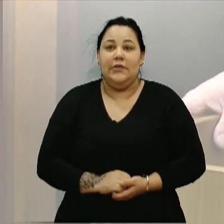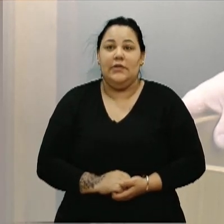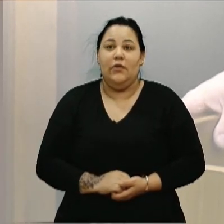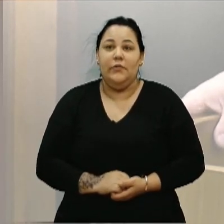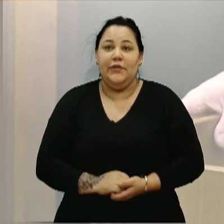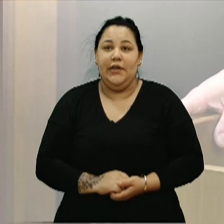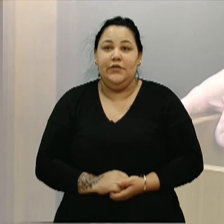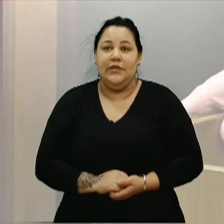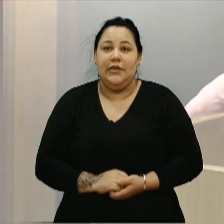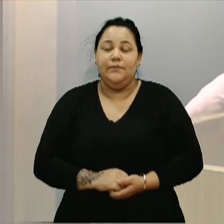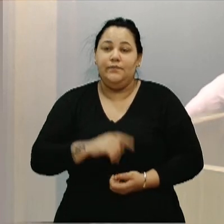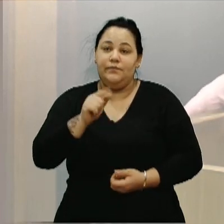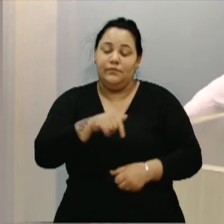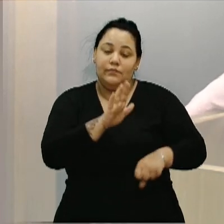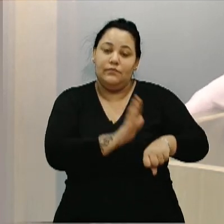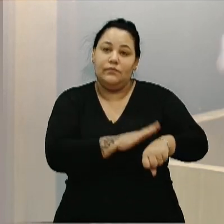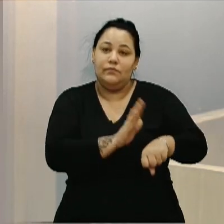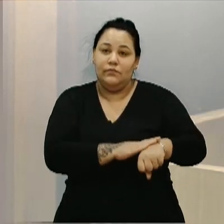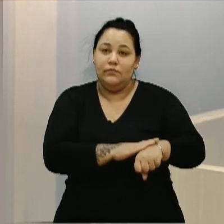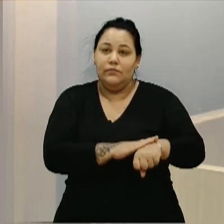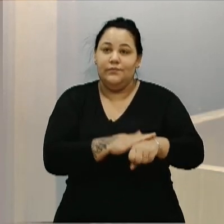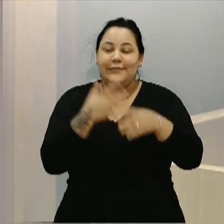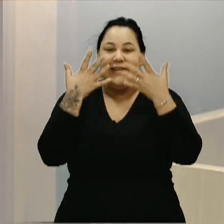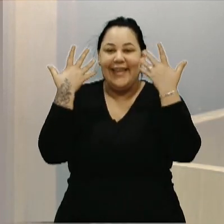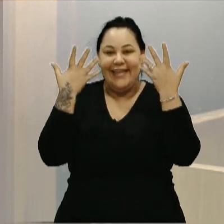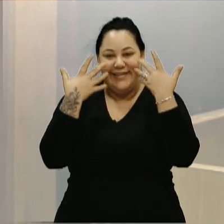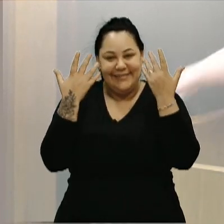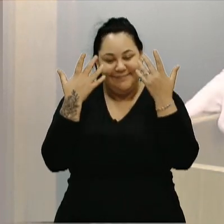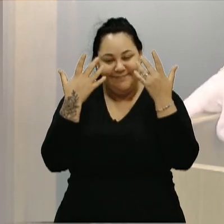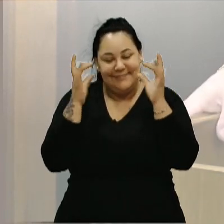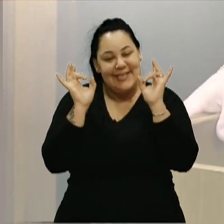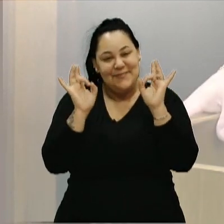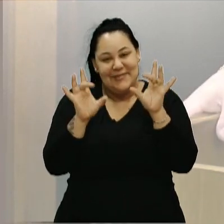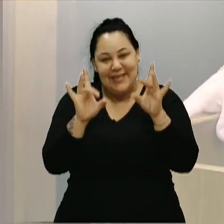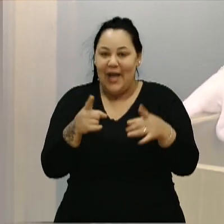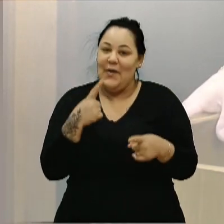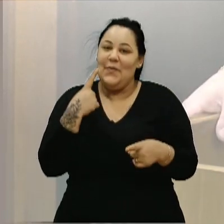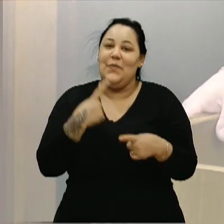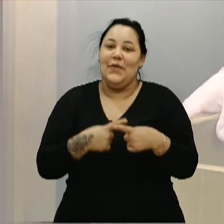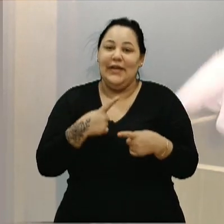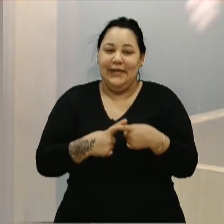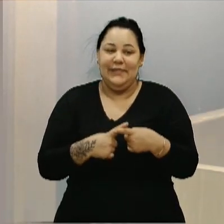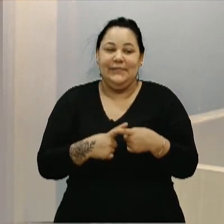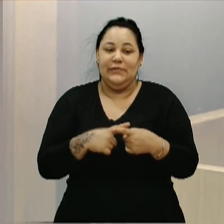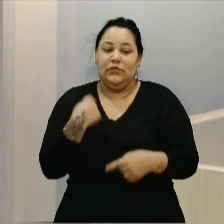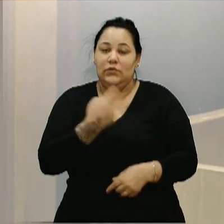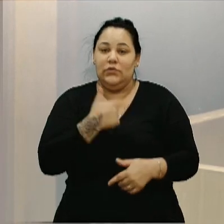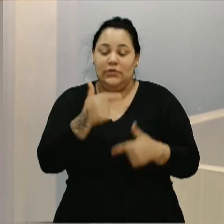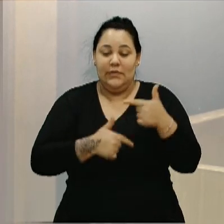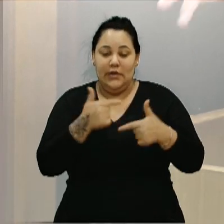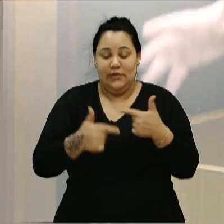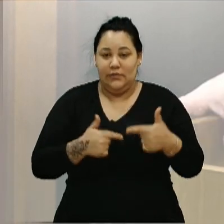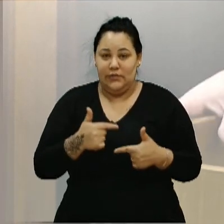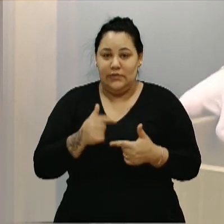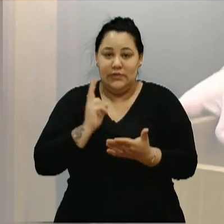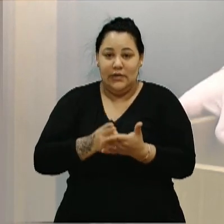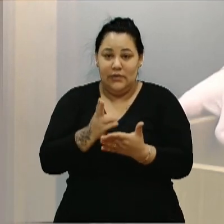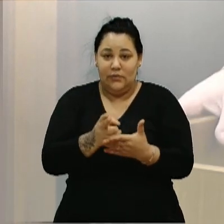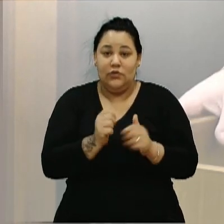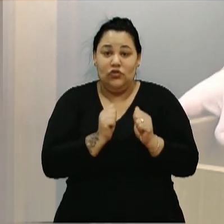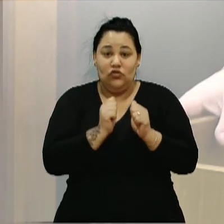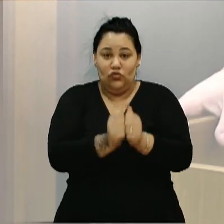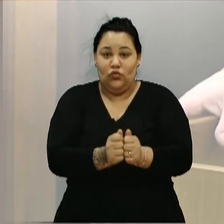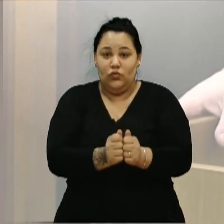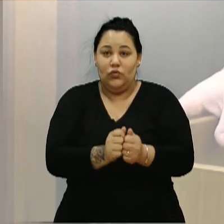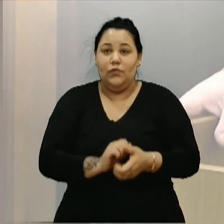de bastante alegria, em especial porque trabalhamos por diversas vezes em conjunto, Carlos,